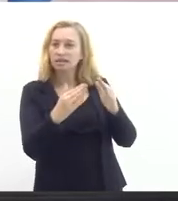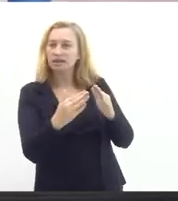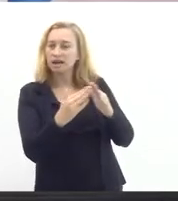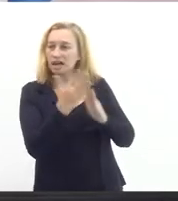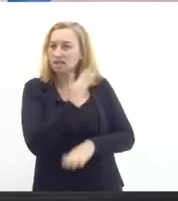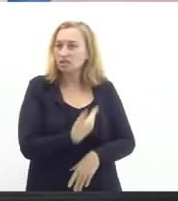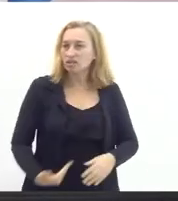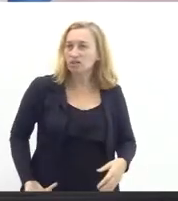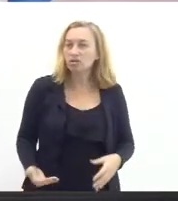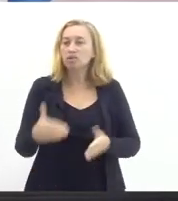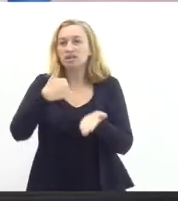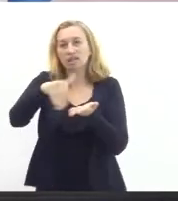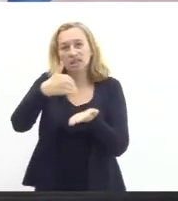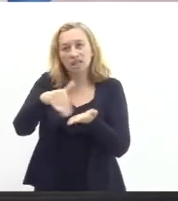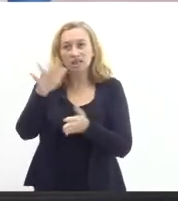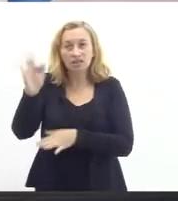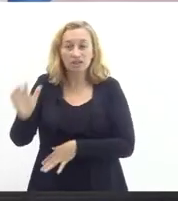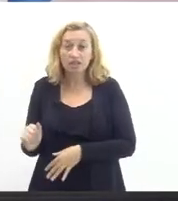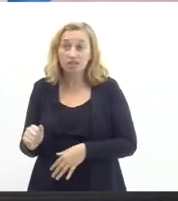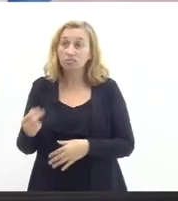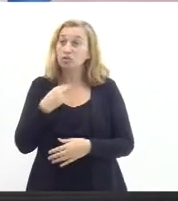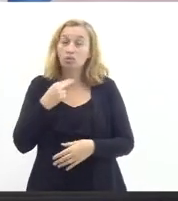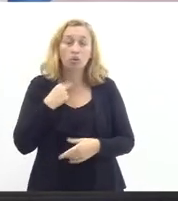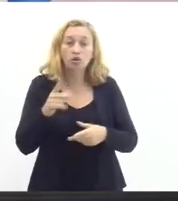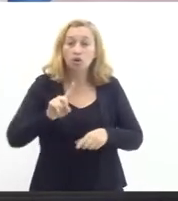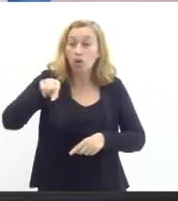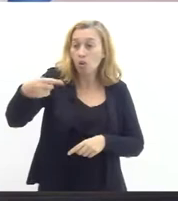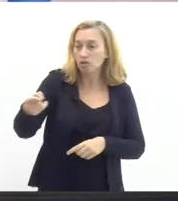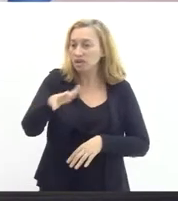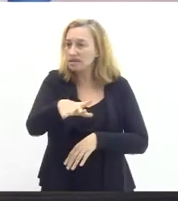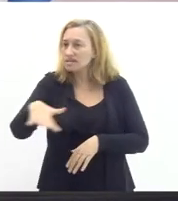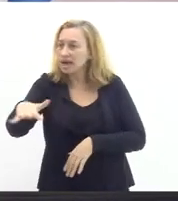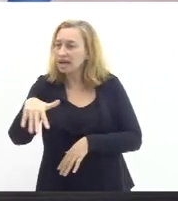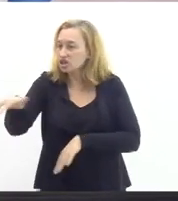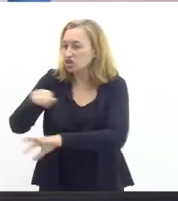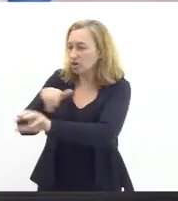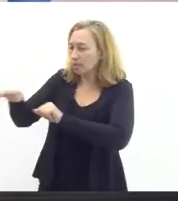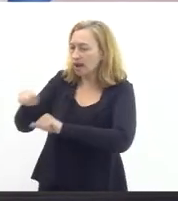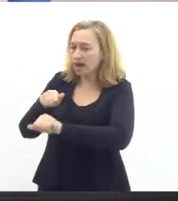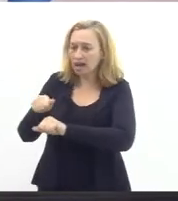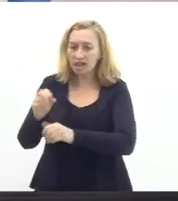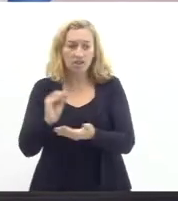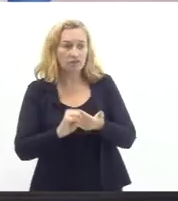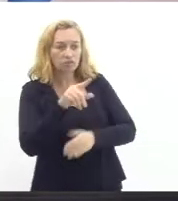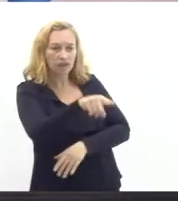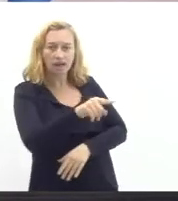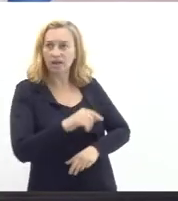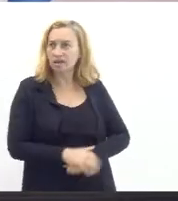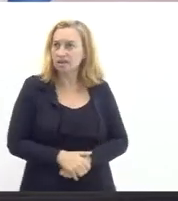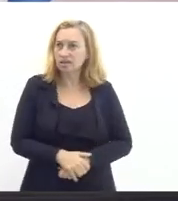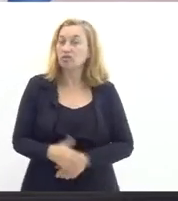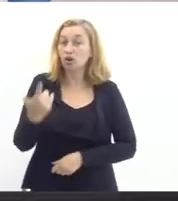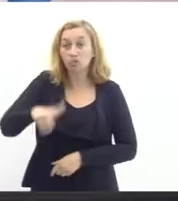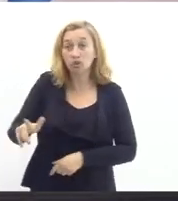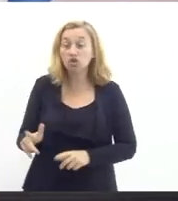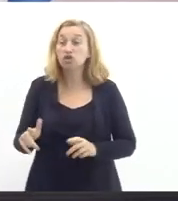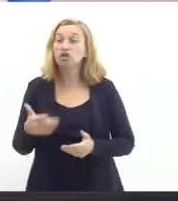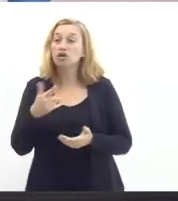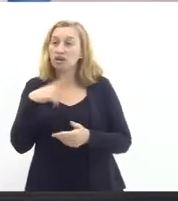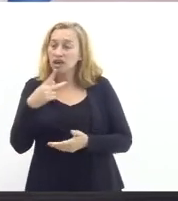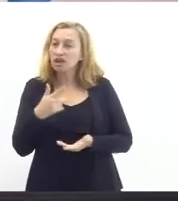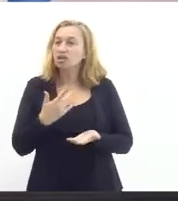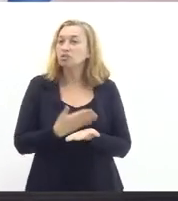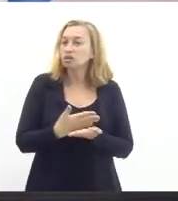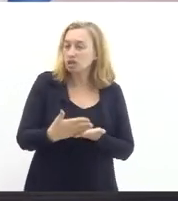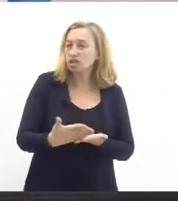Secretaria de Fazenda agora não dá para outras áreas convocarem e a gente não convocar então eu vou repetir aqui o que eu falei no início da minha intervenção